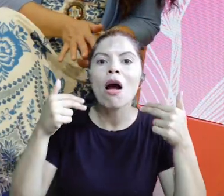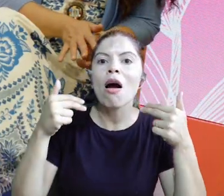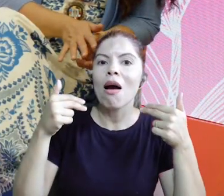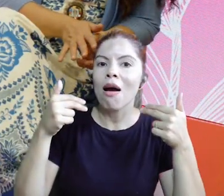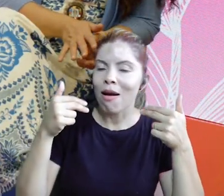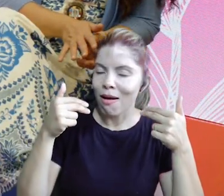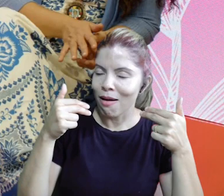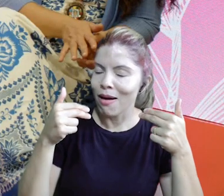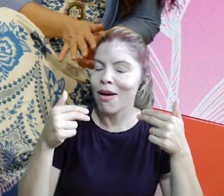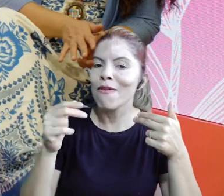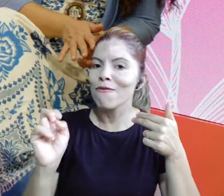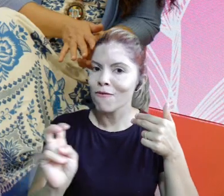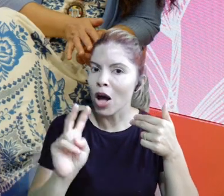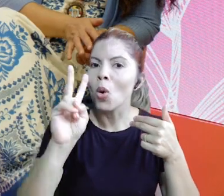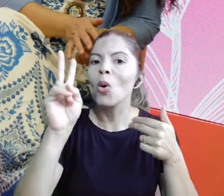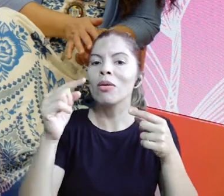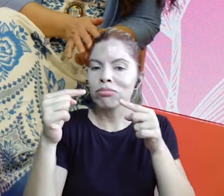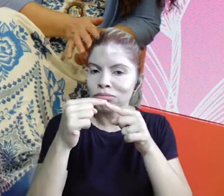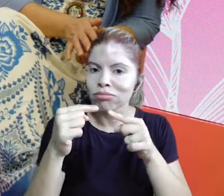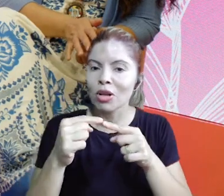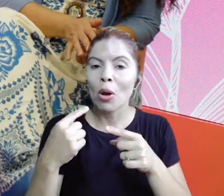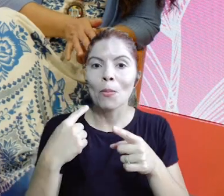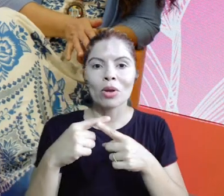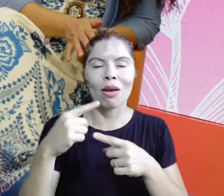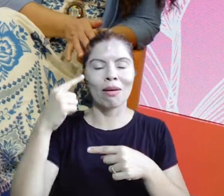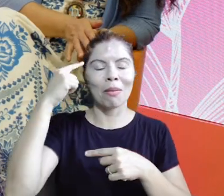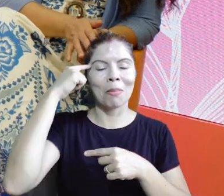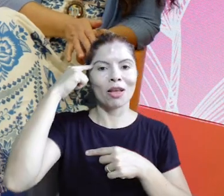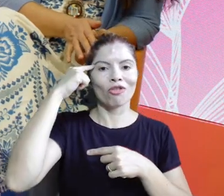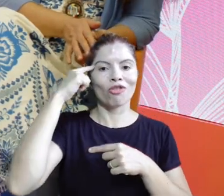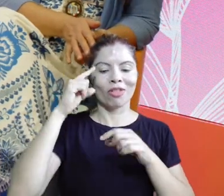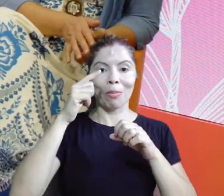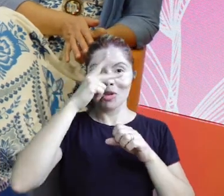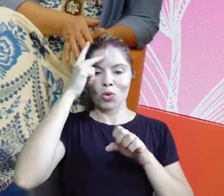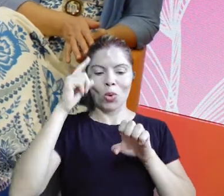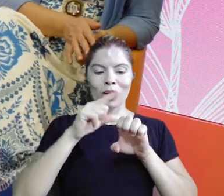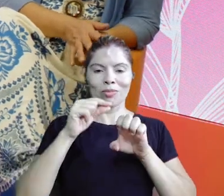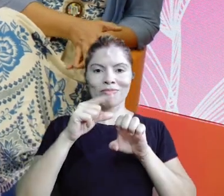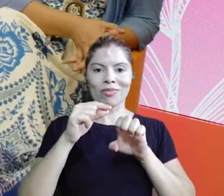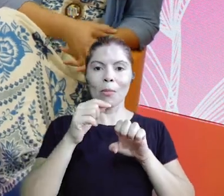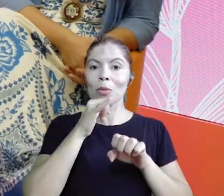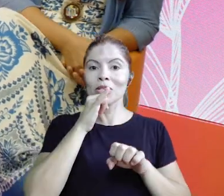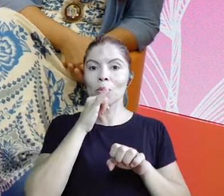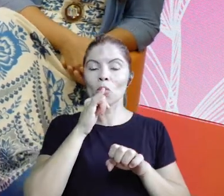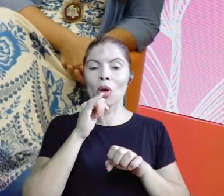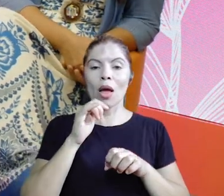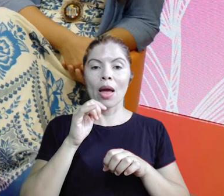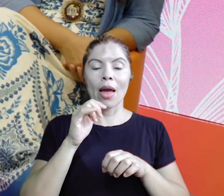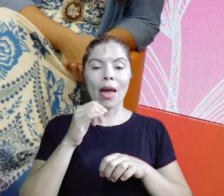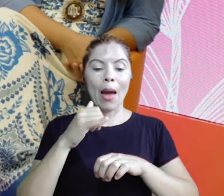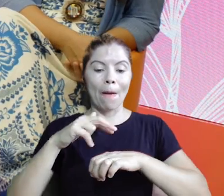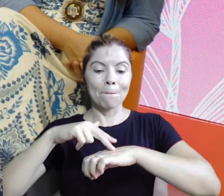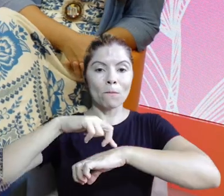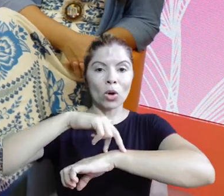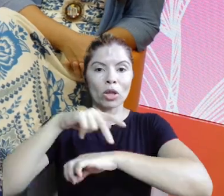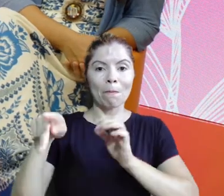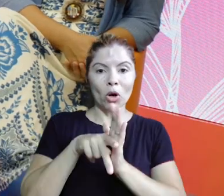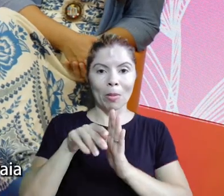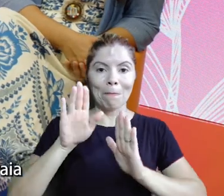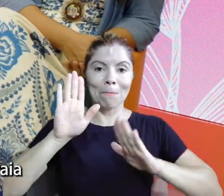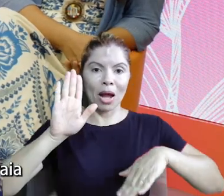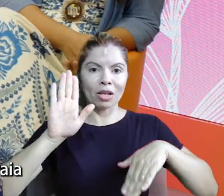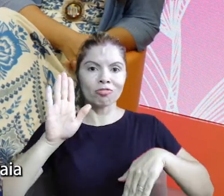vale aquilo que você paga. Valoriza. A cabeça do empreendedor. A base da moda praia é a mesma base da